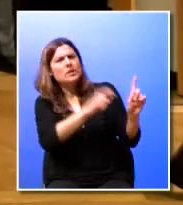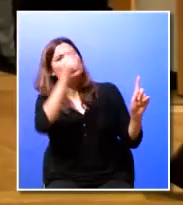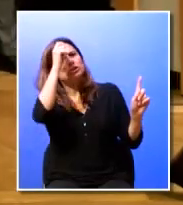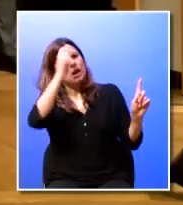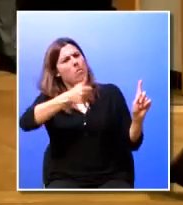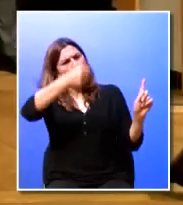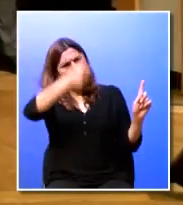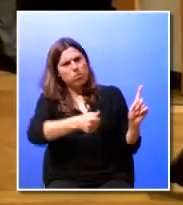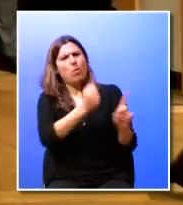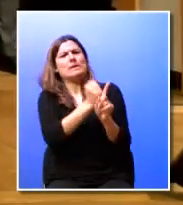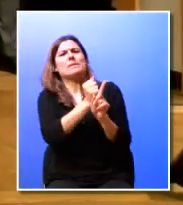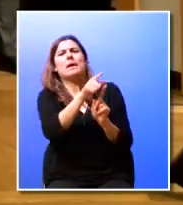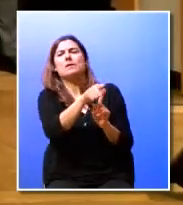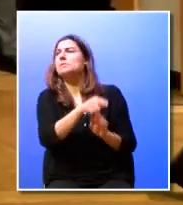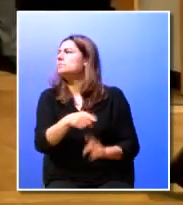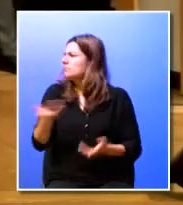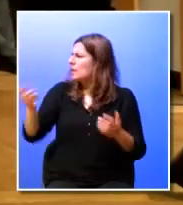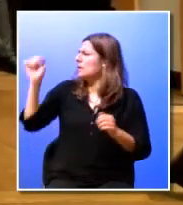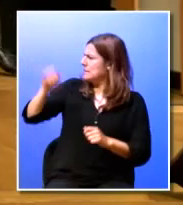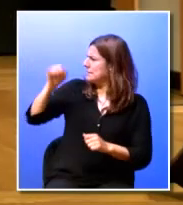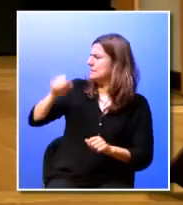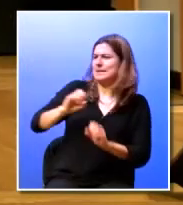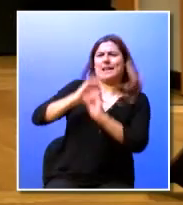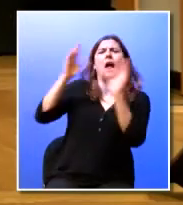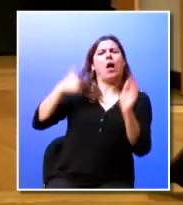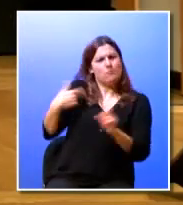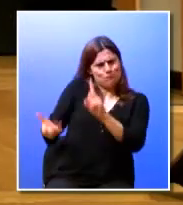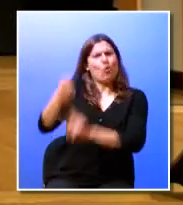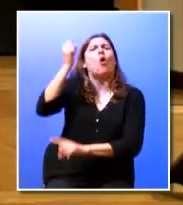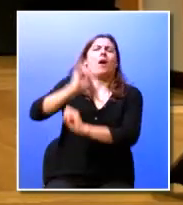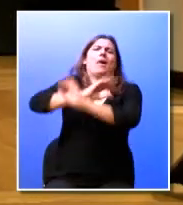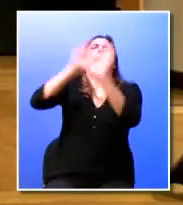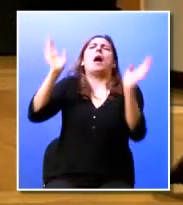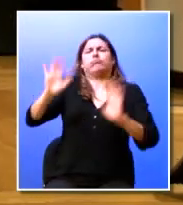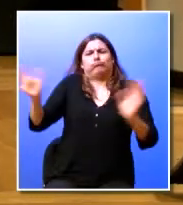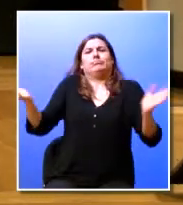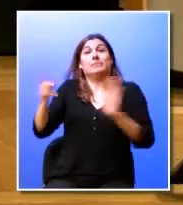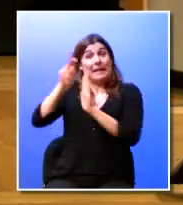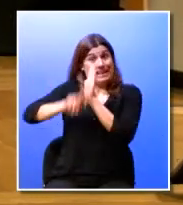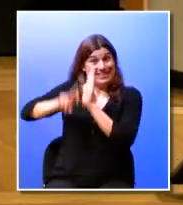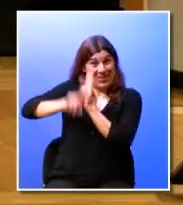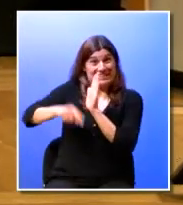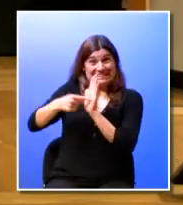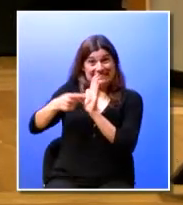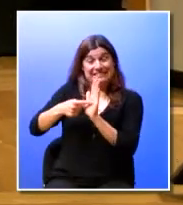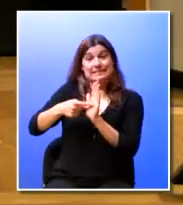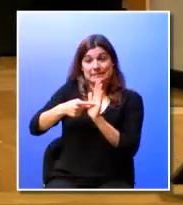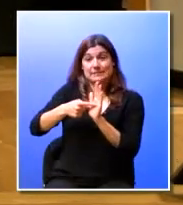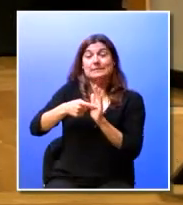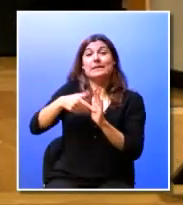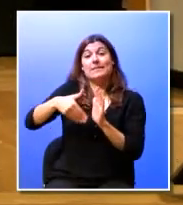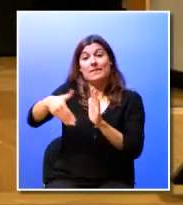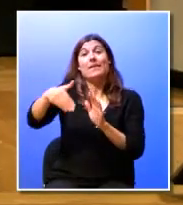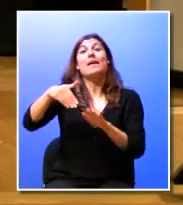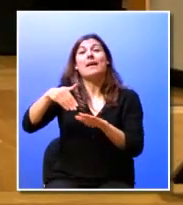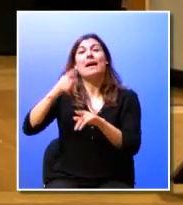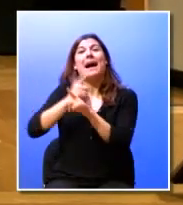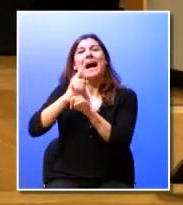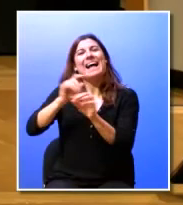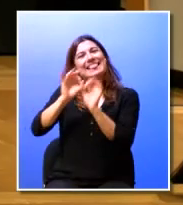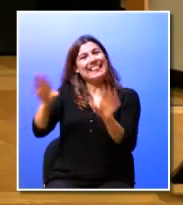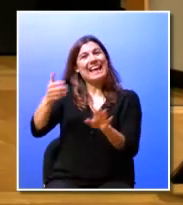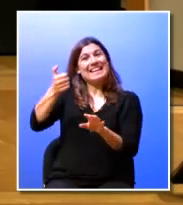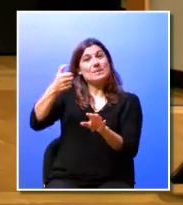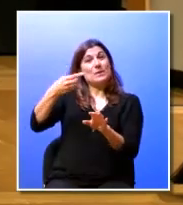bom para o trabalho sim então claro consigo não não claro então o relatório é igual aos outros 59 que eu fiz a semana